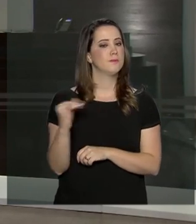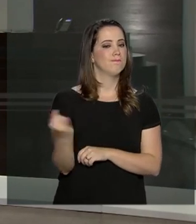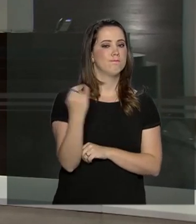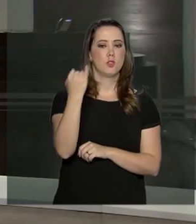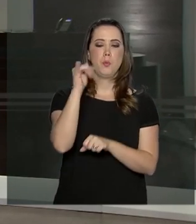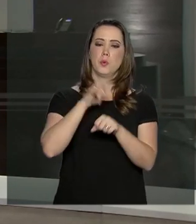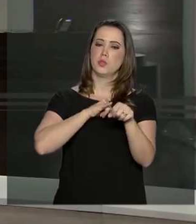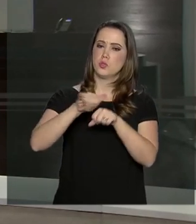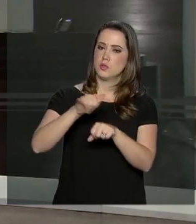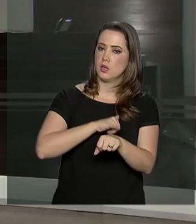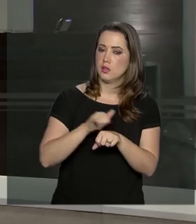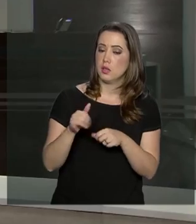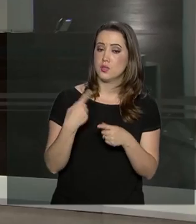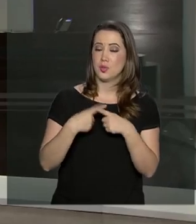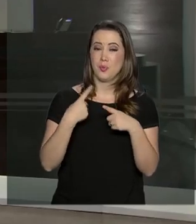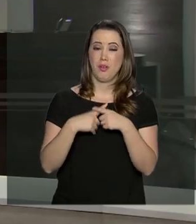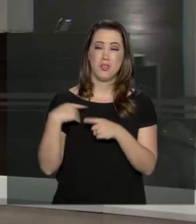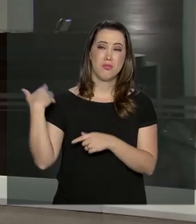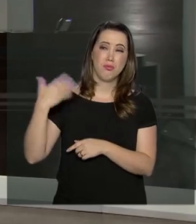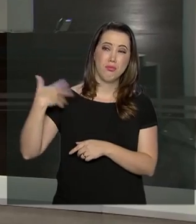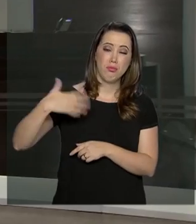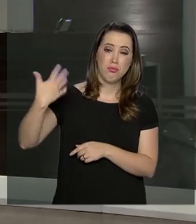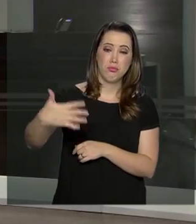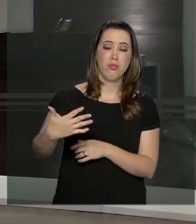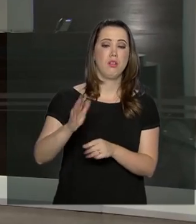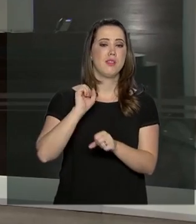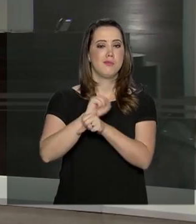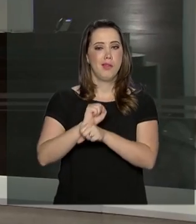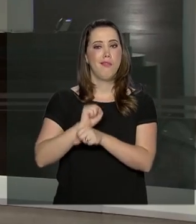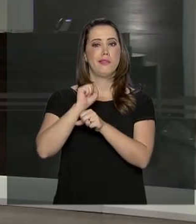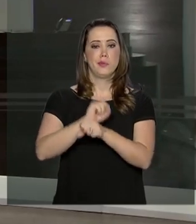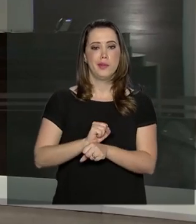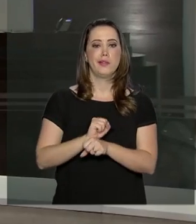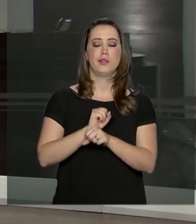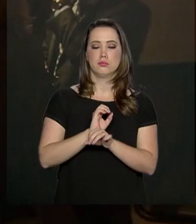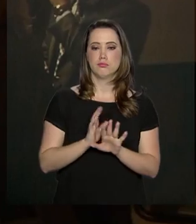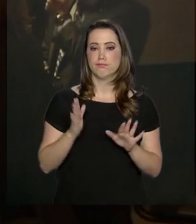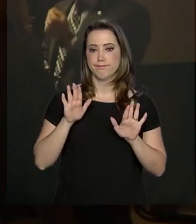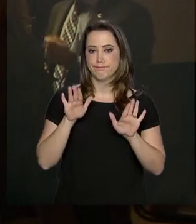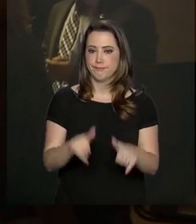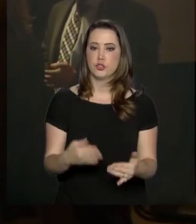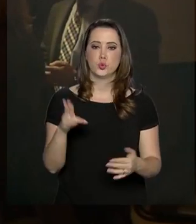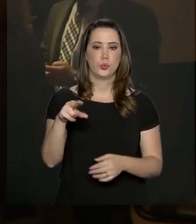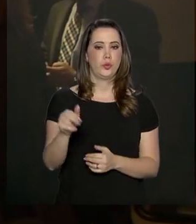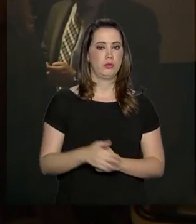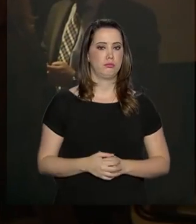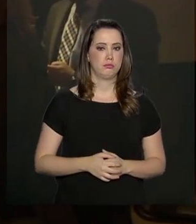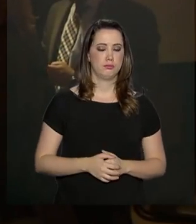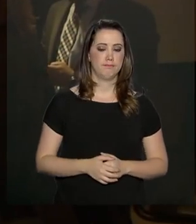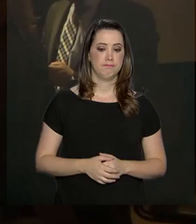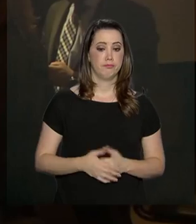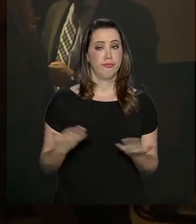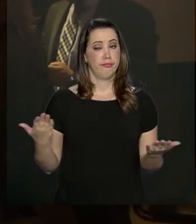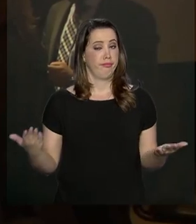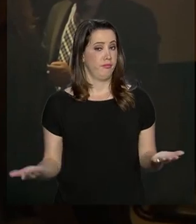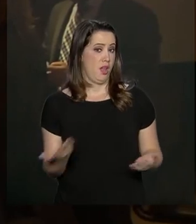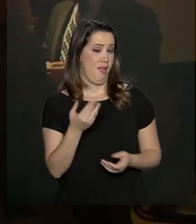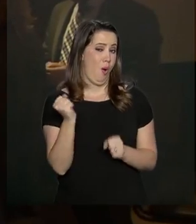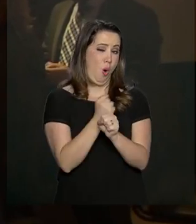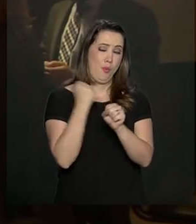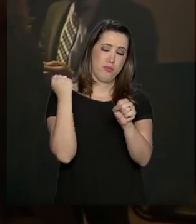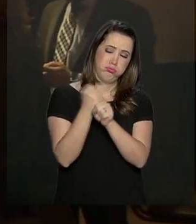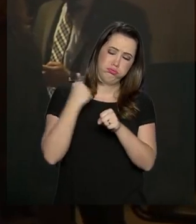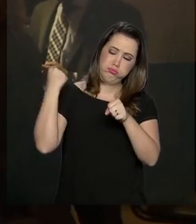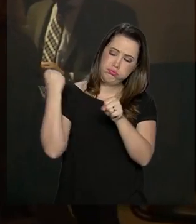estratégicas, porque estão há muito tempo aguardando para serem concluídas. São obras que entram no governo, saem no governo